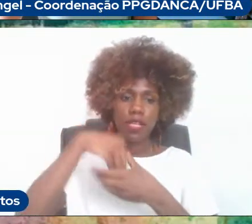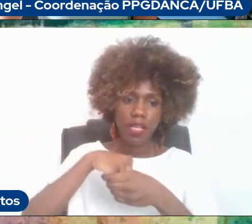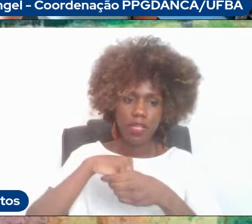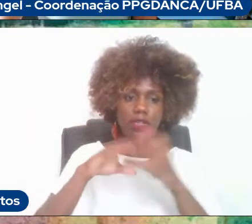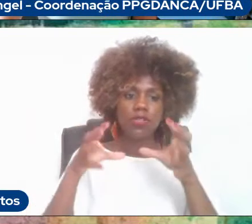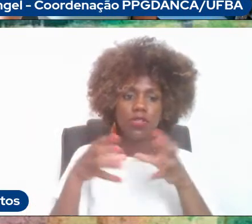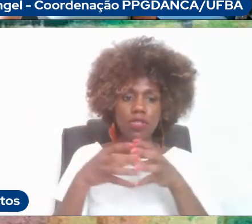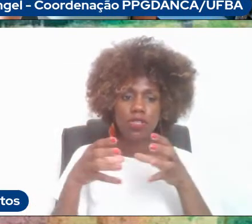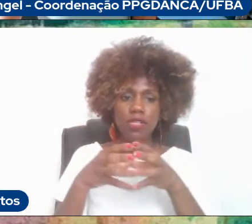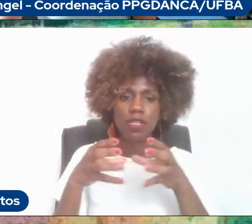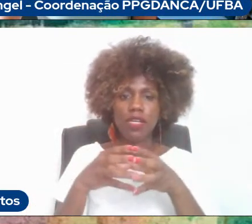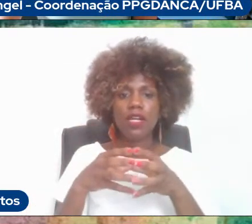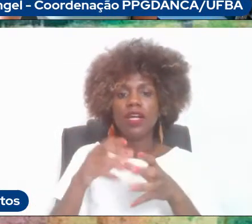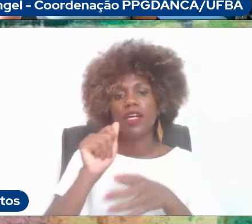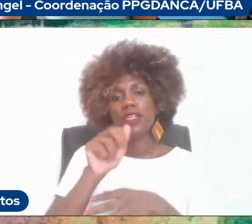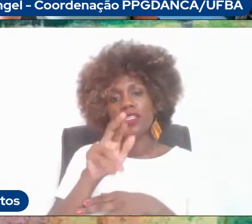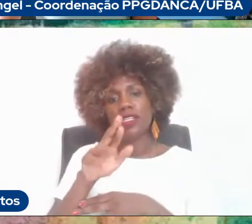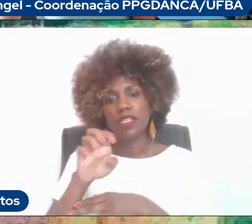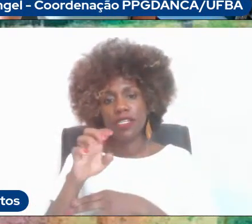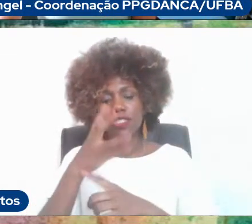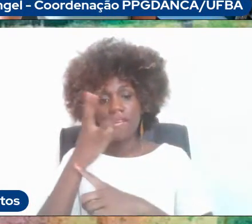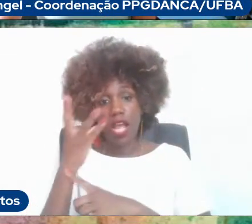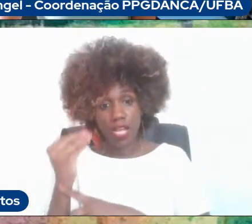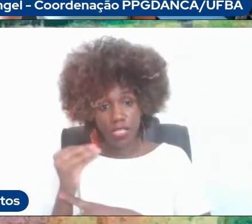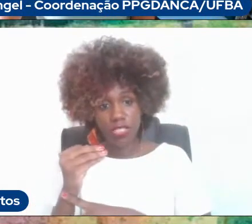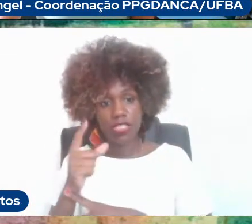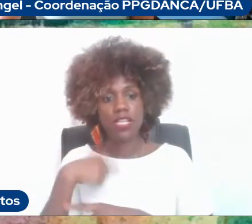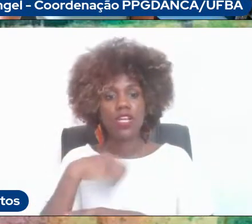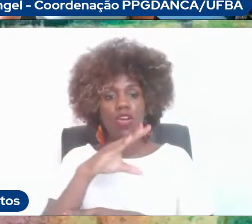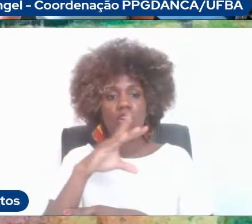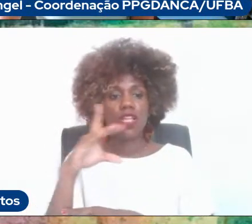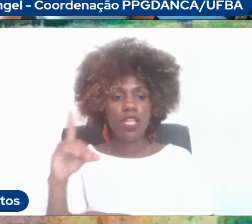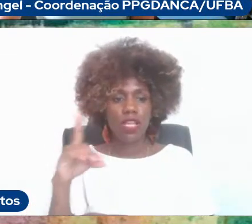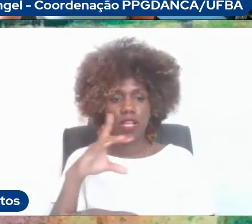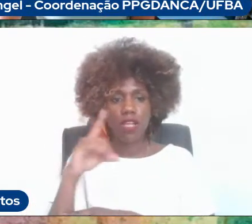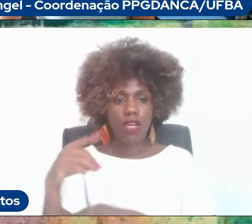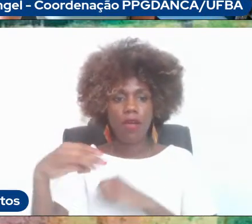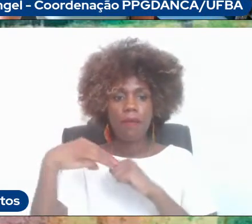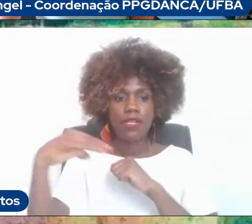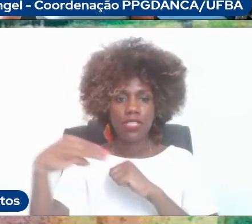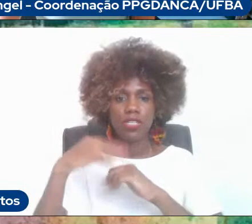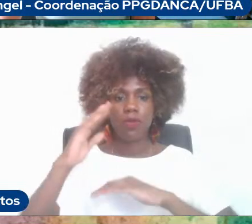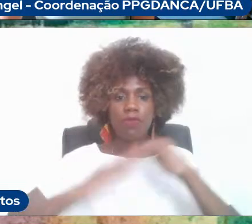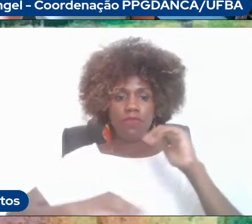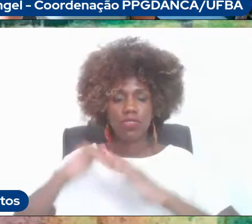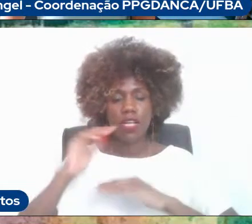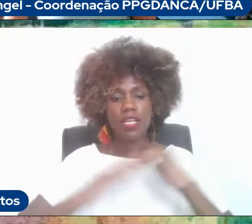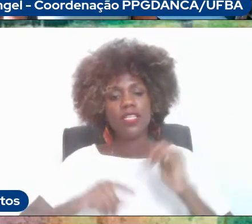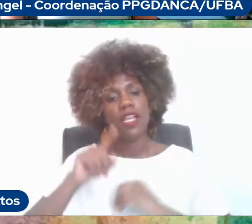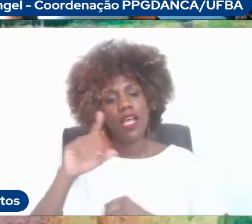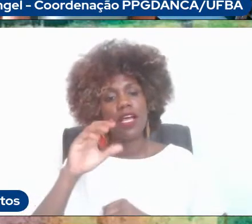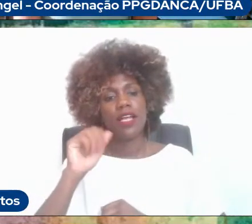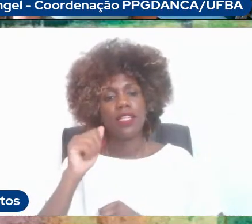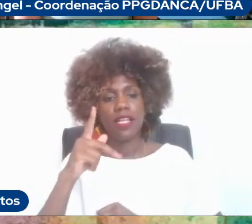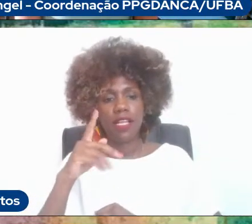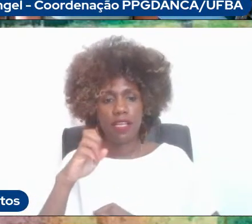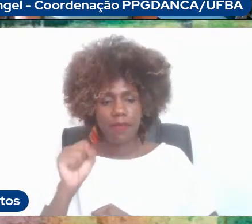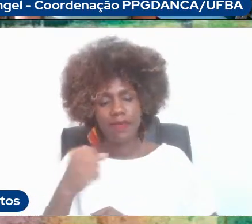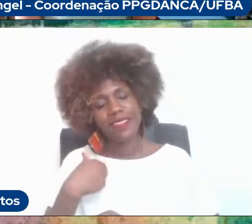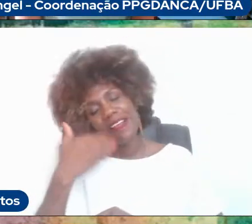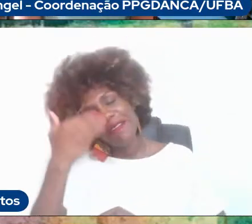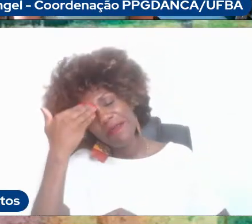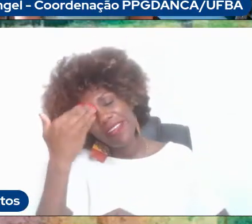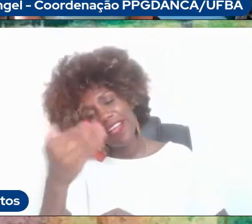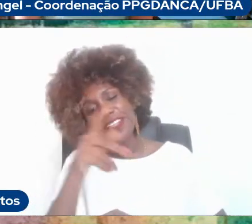diária de artes e coordenador dos mestrados profissionais da CAPES. Obrigada, professor